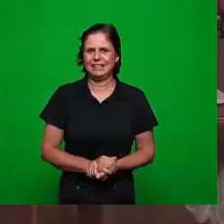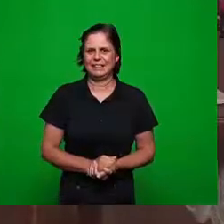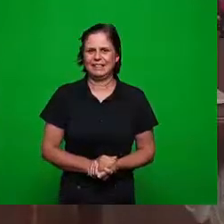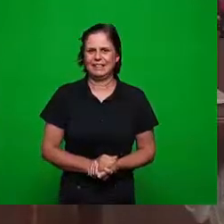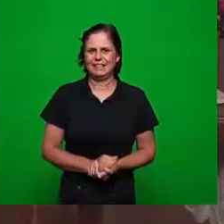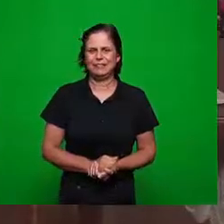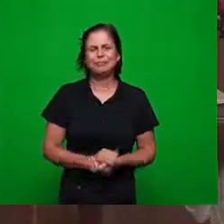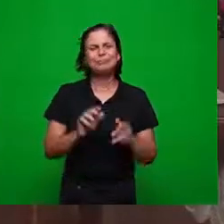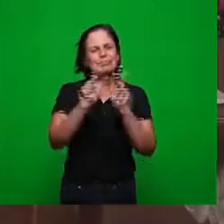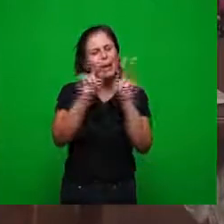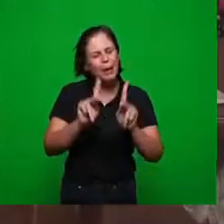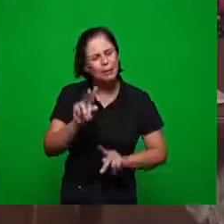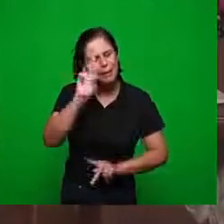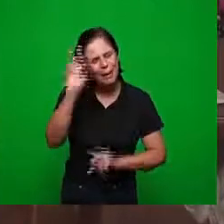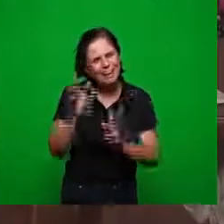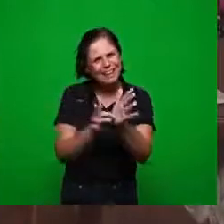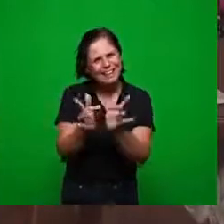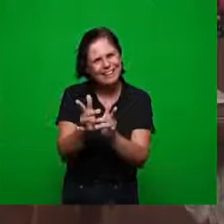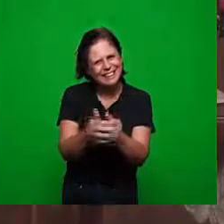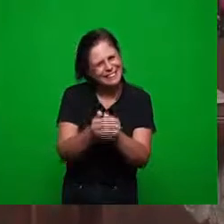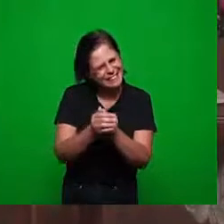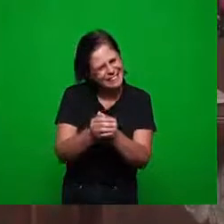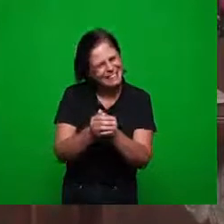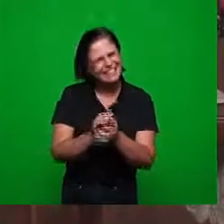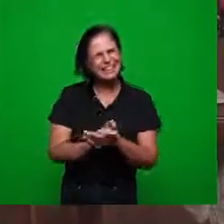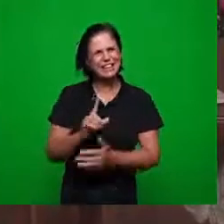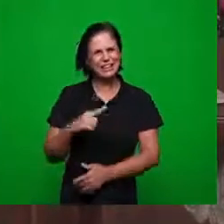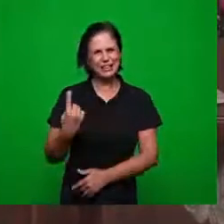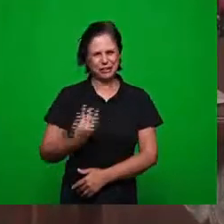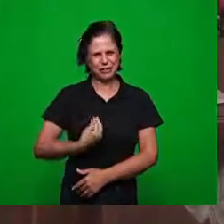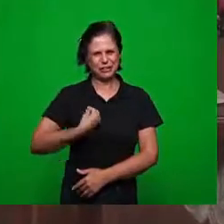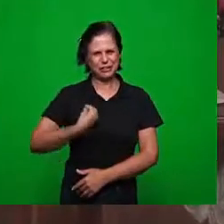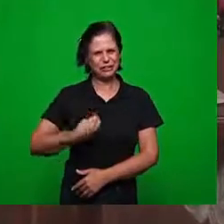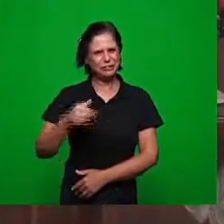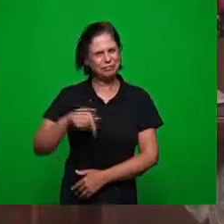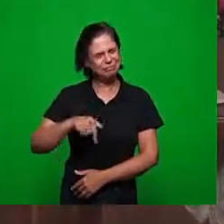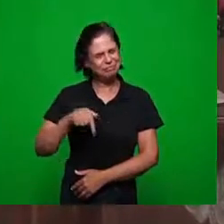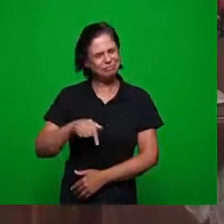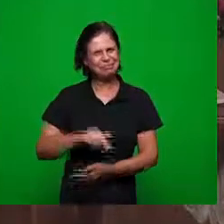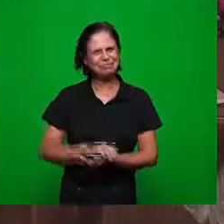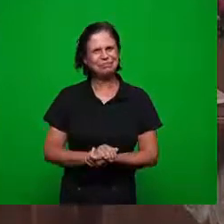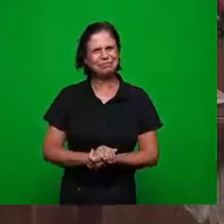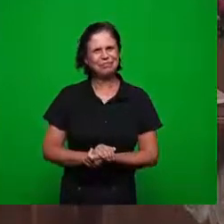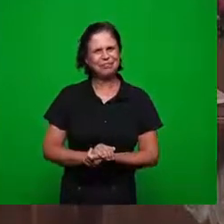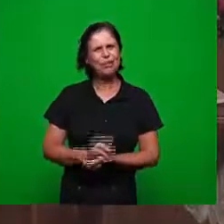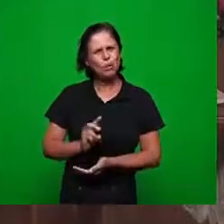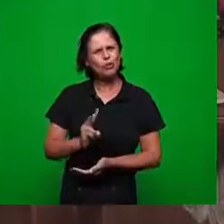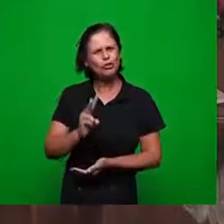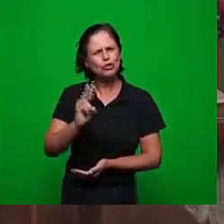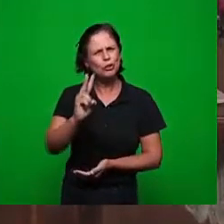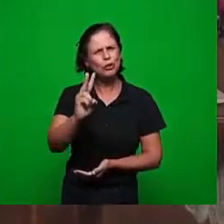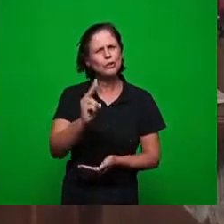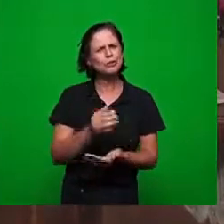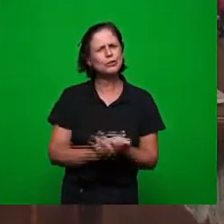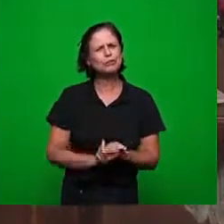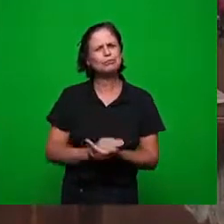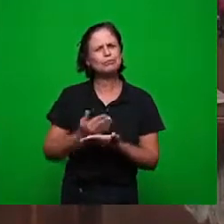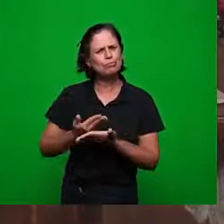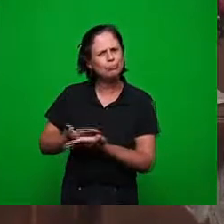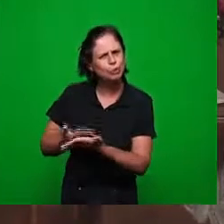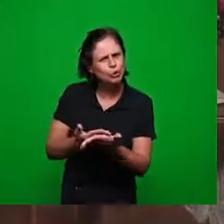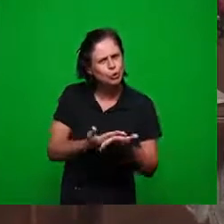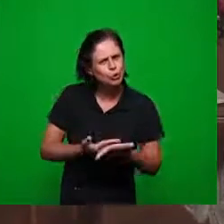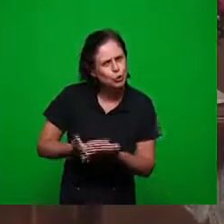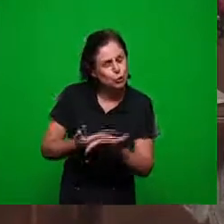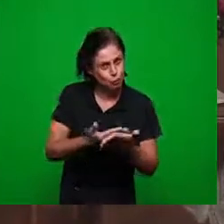Irmãos, a paz do Senhor Nós estamos dando sequência ao